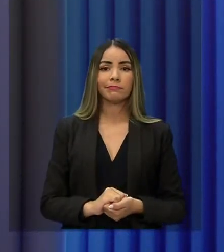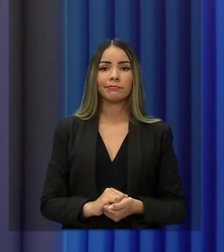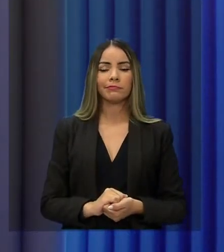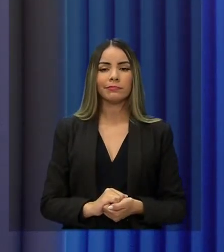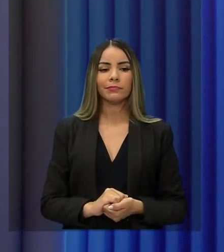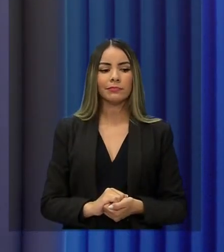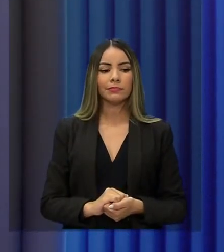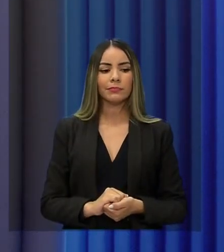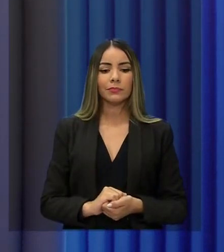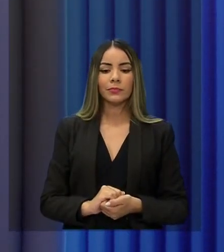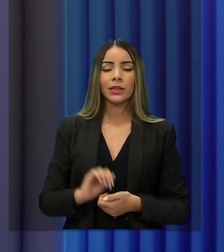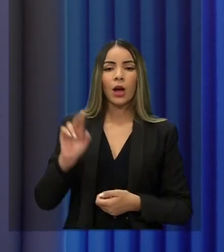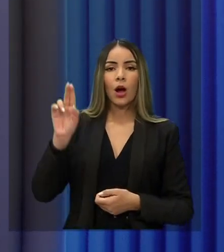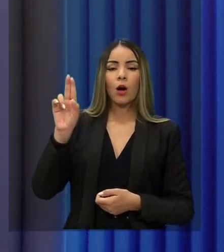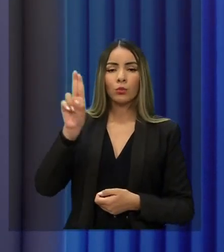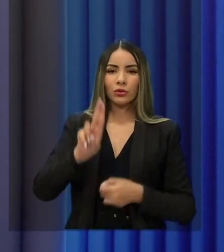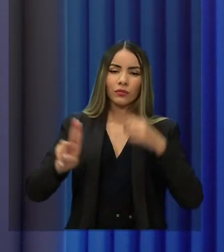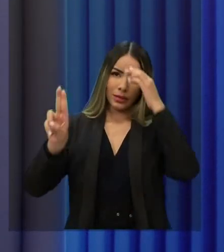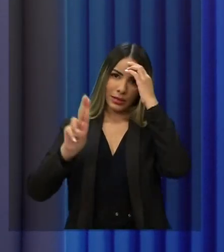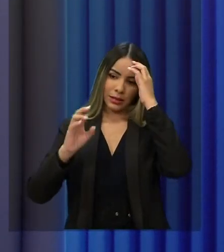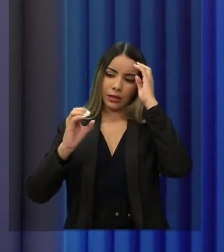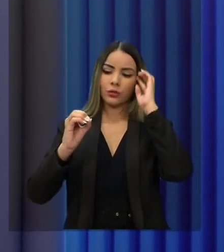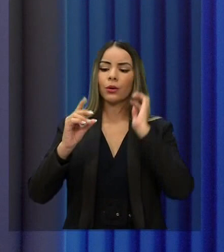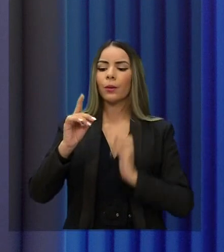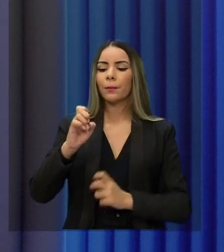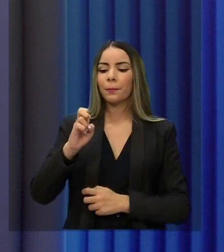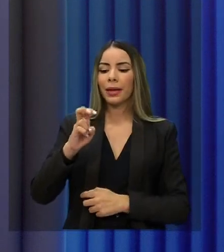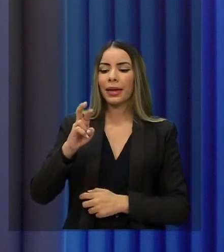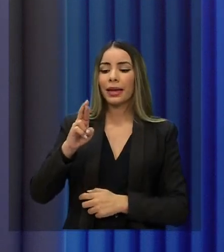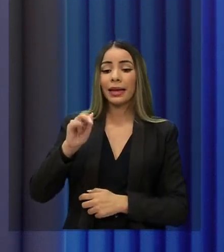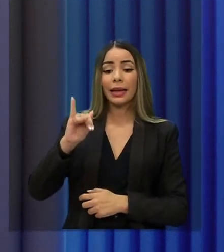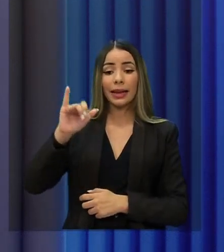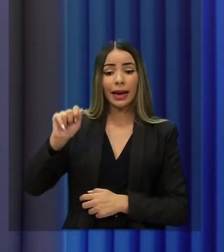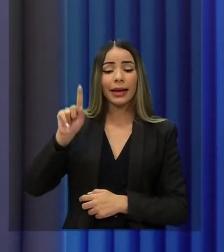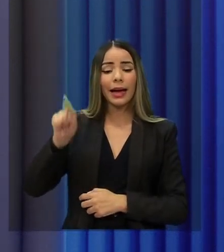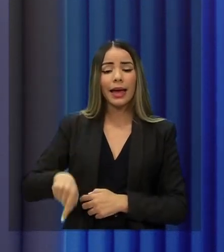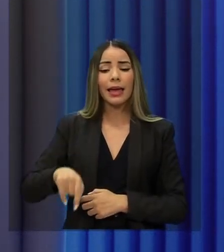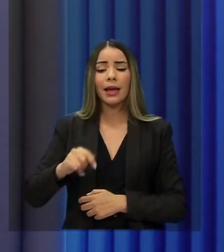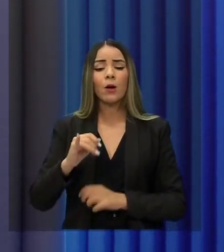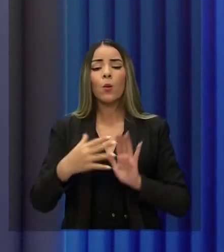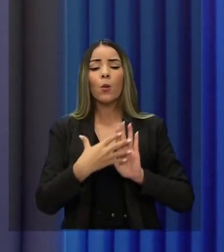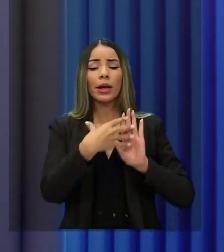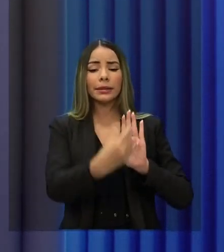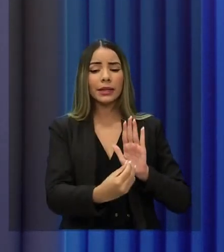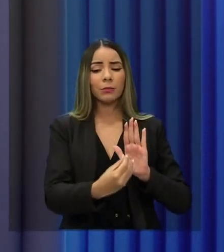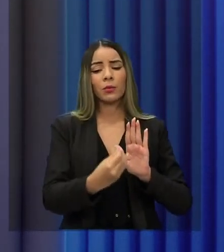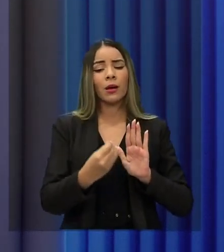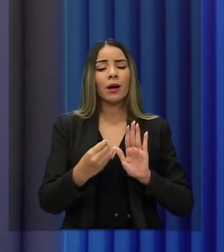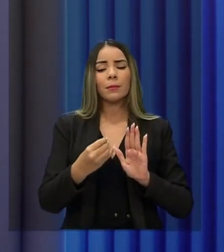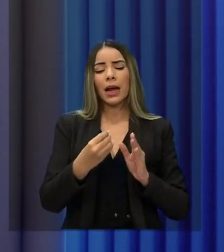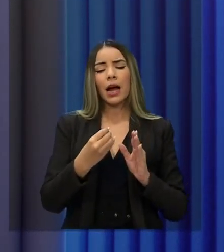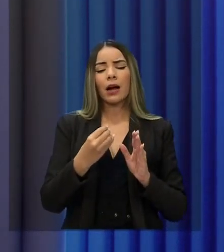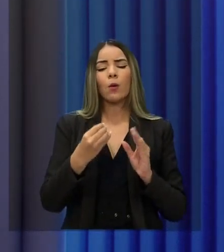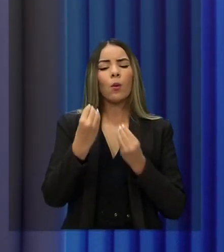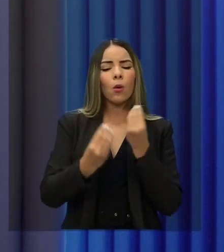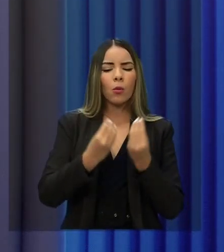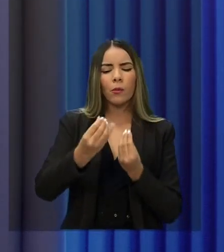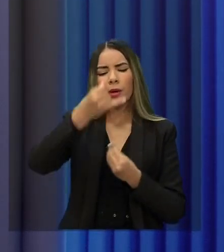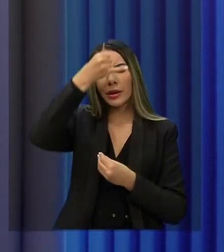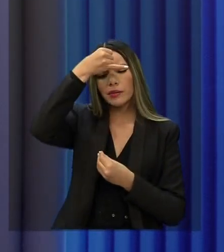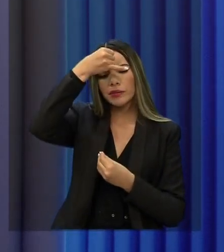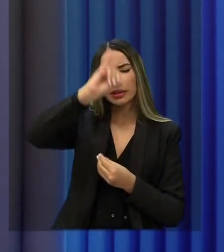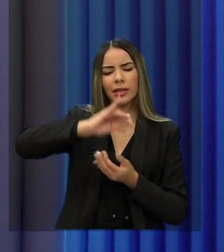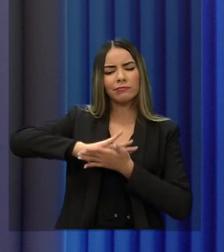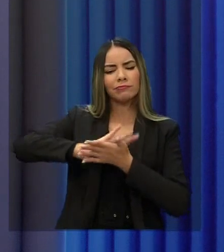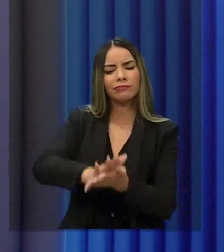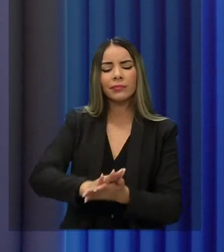A Universidade Operária é um exemplo, lá em Maracanã, do que se deve fazer para garantir, de fato, o combate à discriminação. Lá, mulheres,